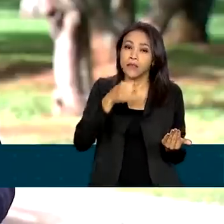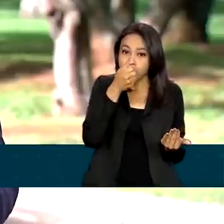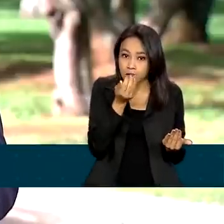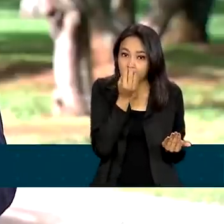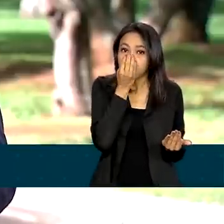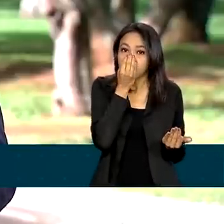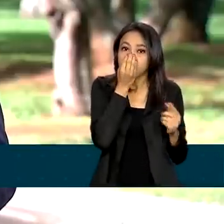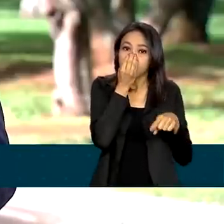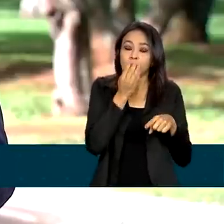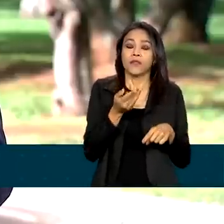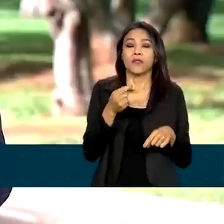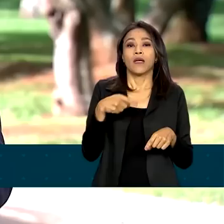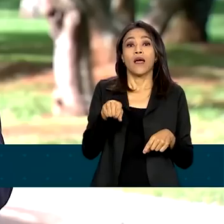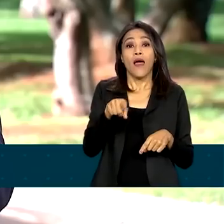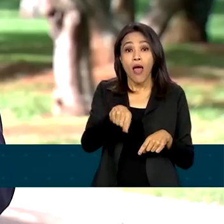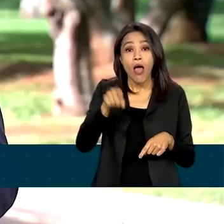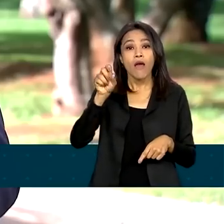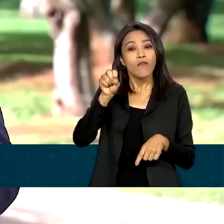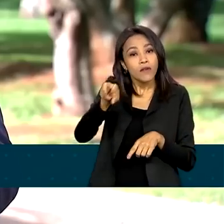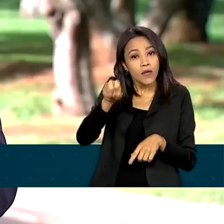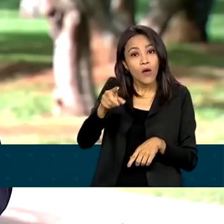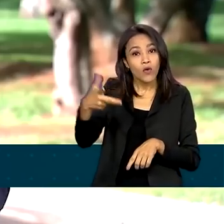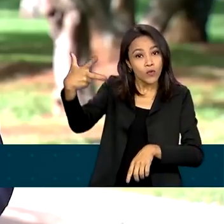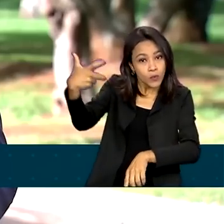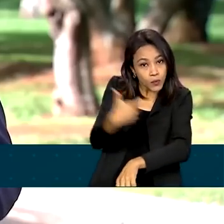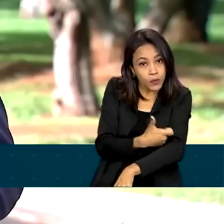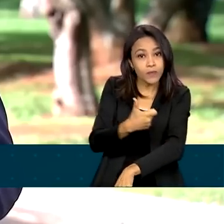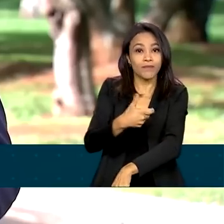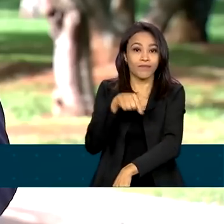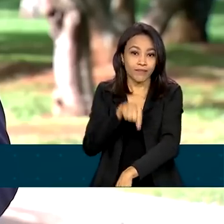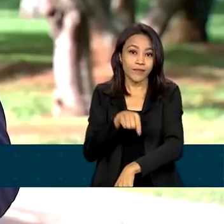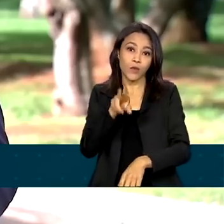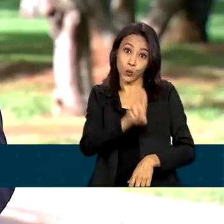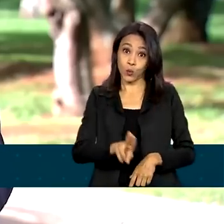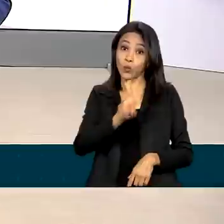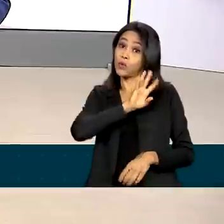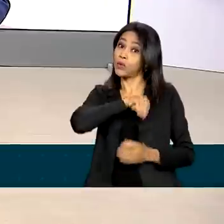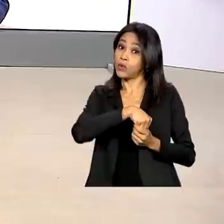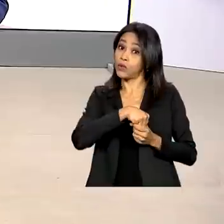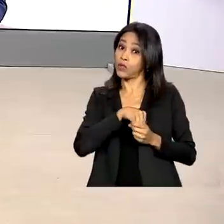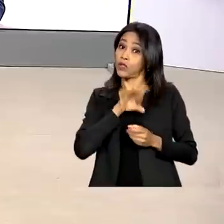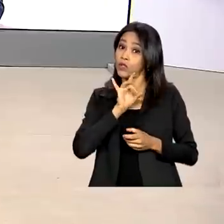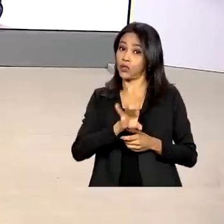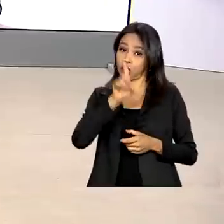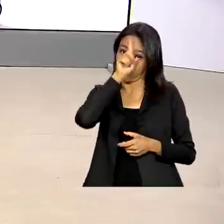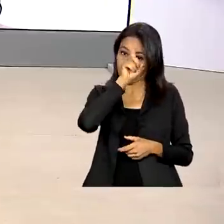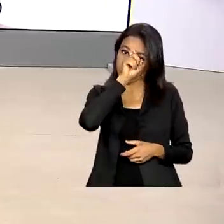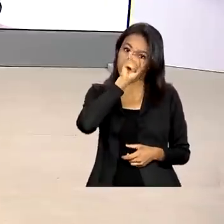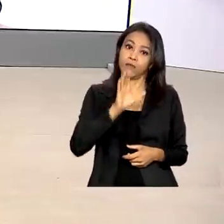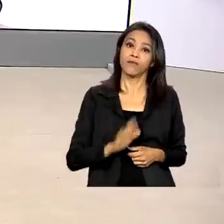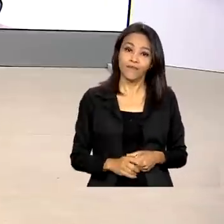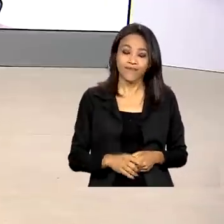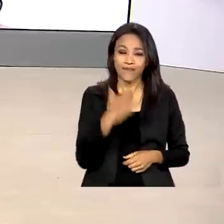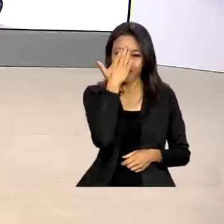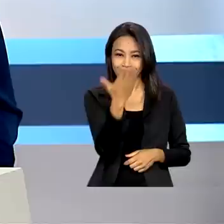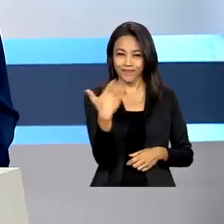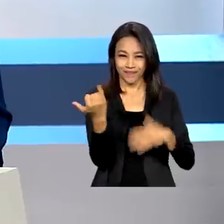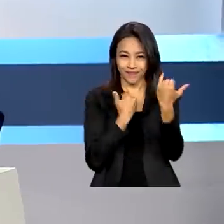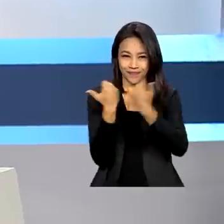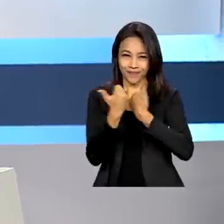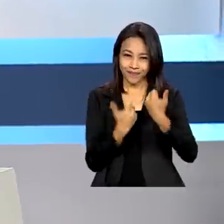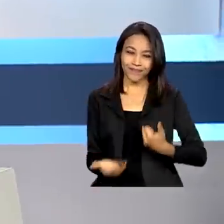reindesivir é o antiviral injetável de uso hospitalar. Renato. Tá certo, Glauco. Obrigada pelas suas informações.